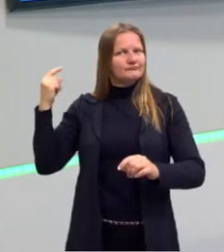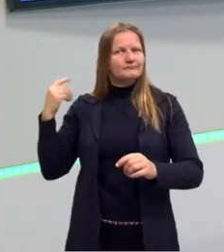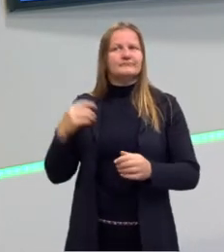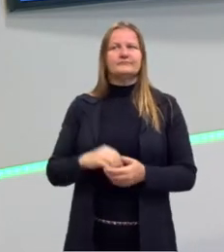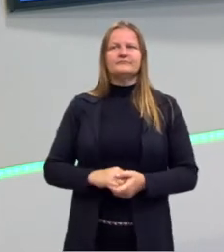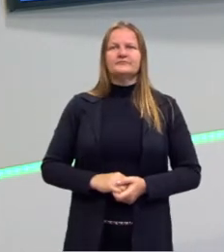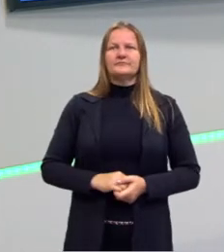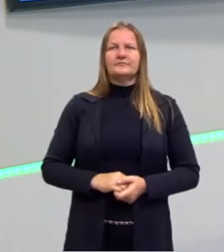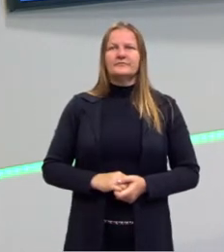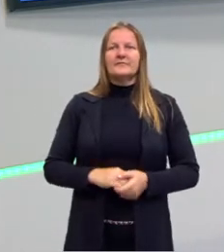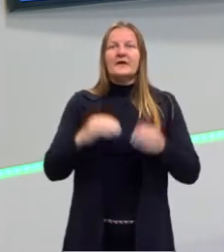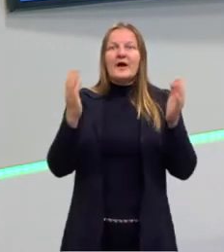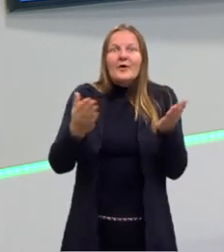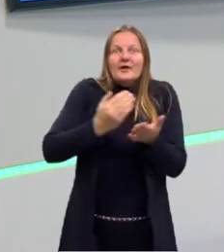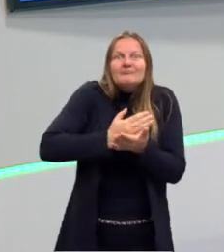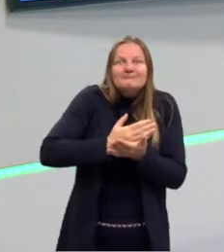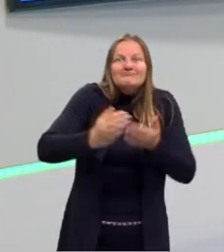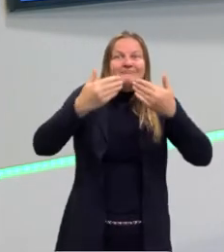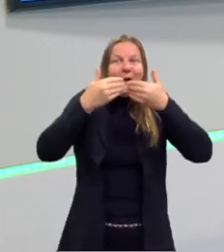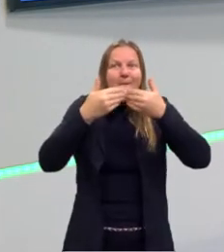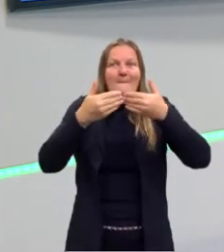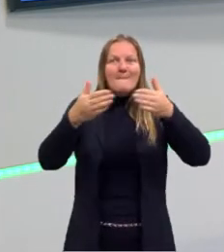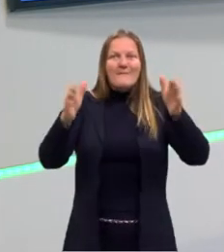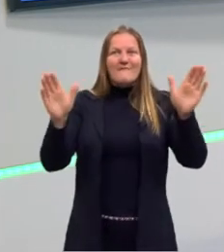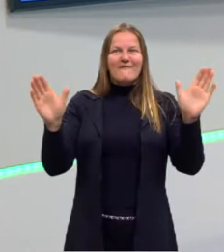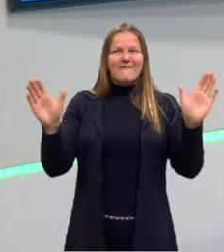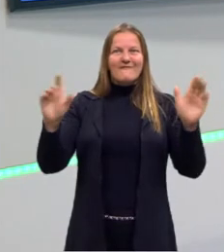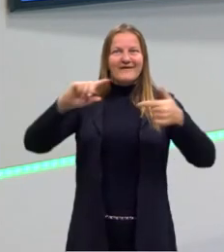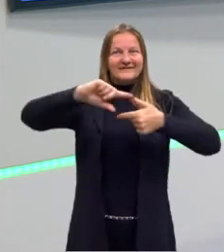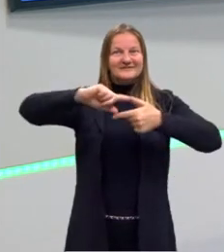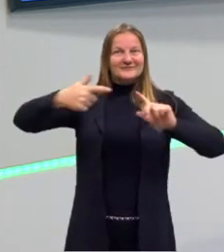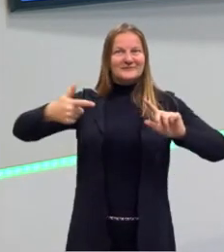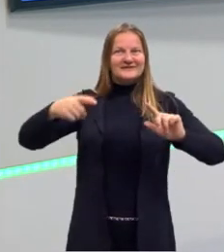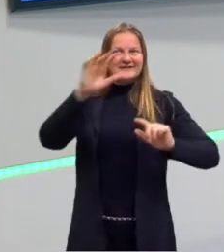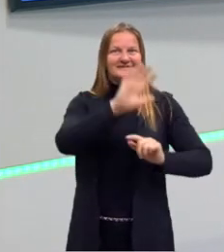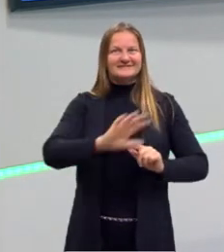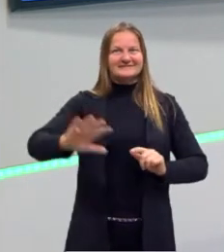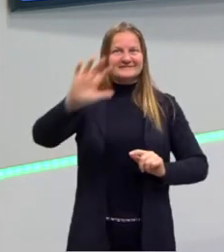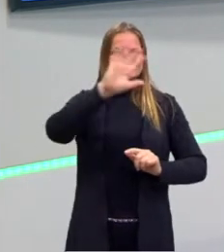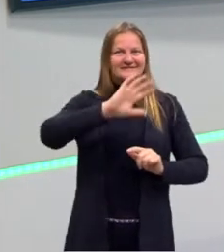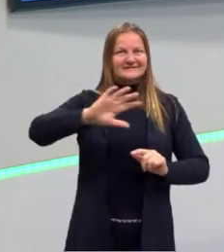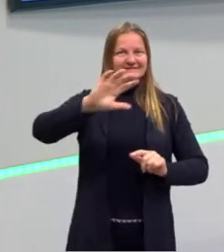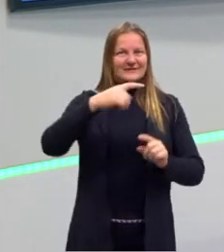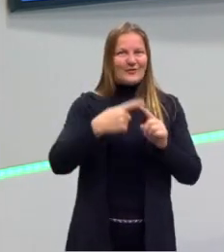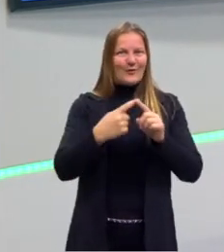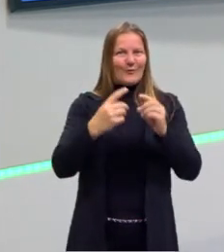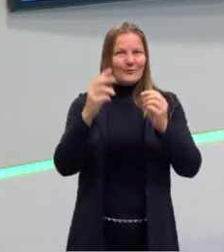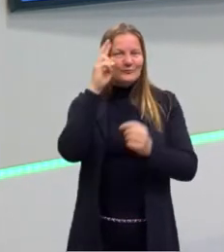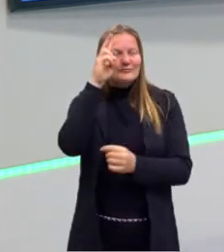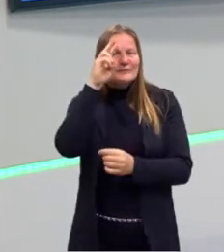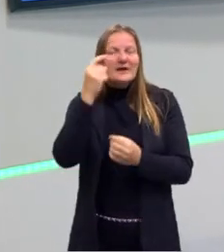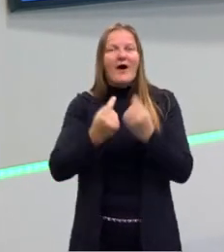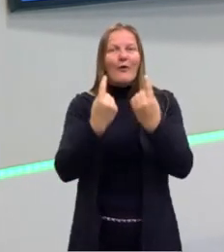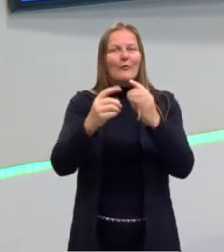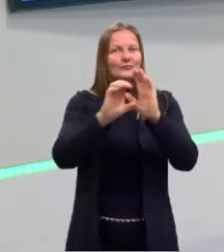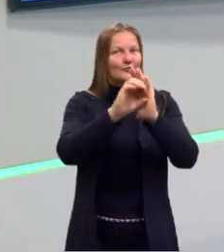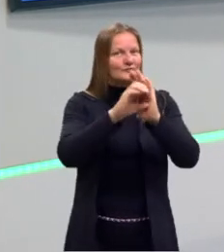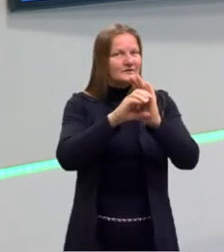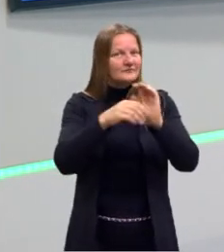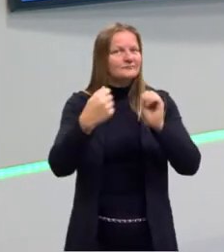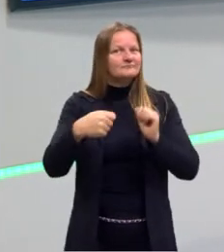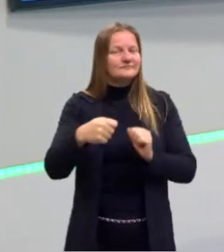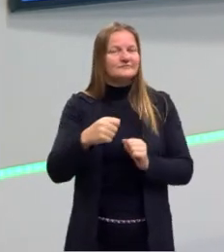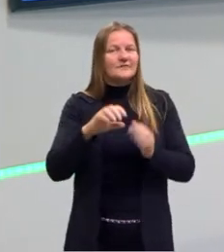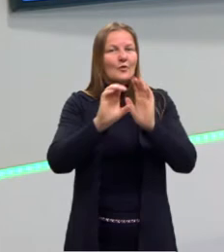Então, nós vamos entrar agora na geometria espacial. Primeiro, a gente precisa lembrar de alguns conceitos que a gente